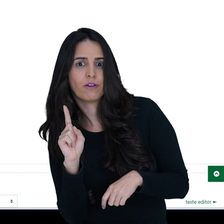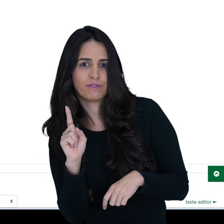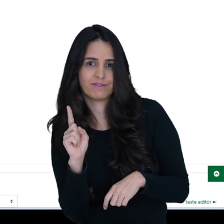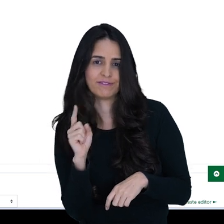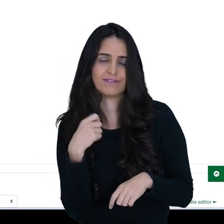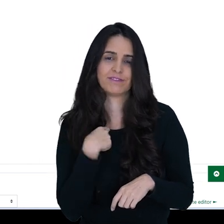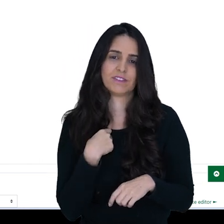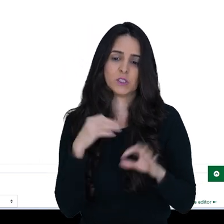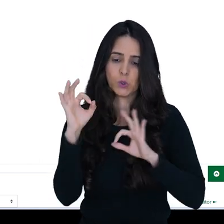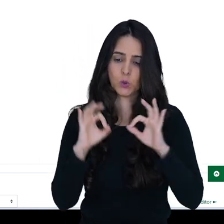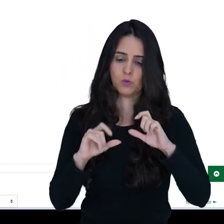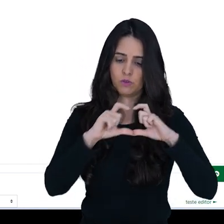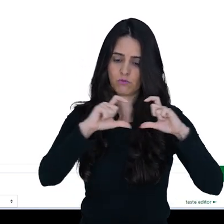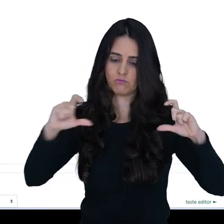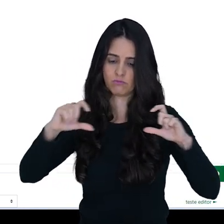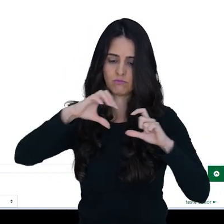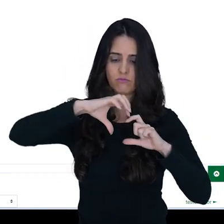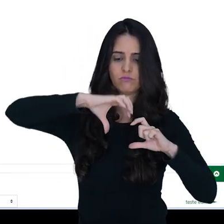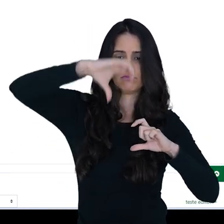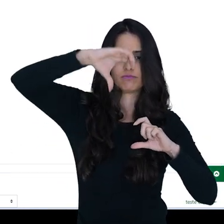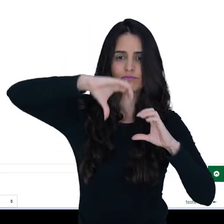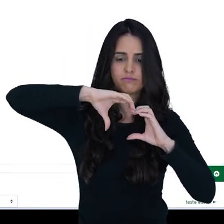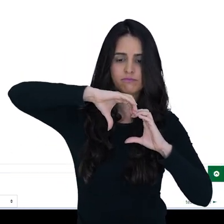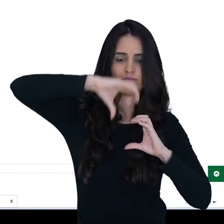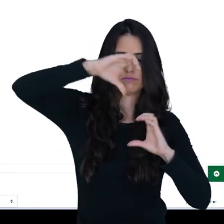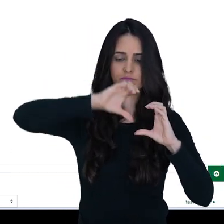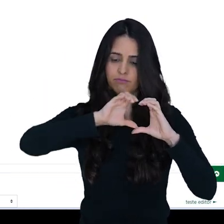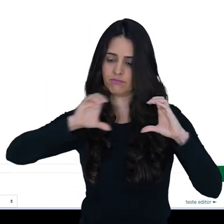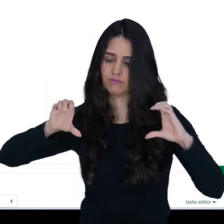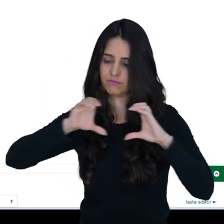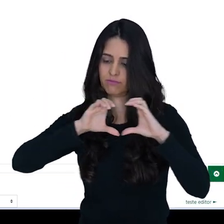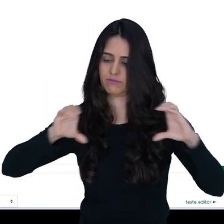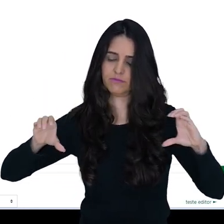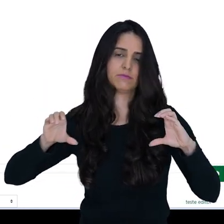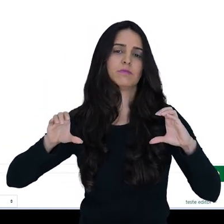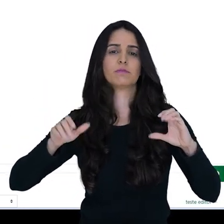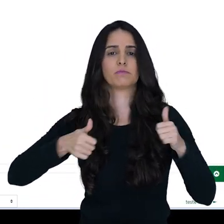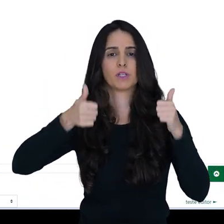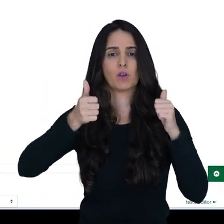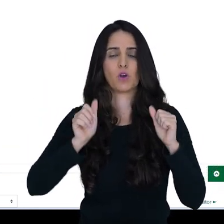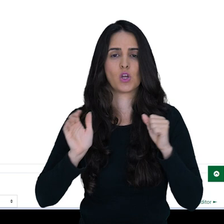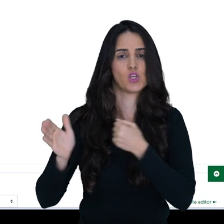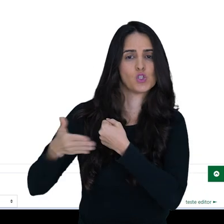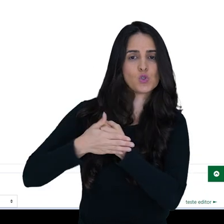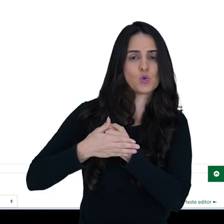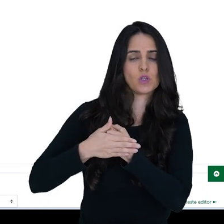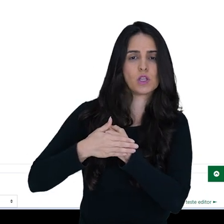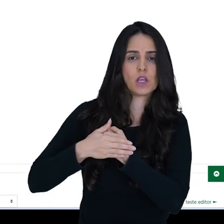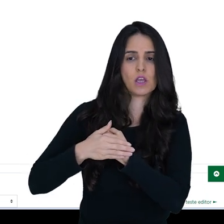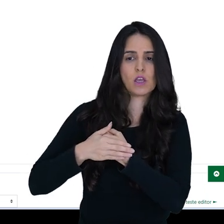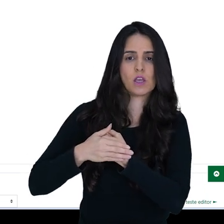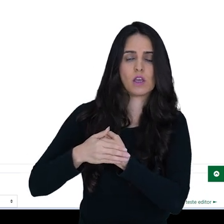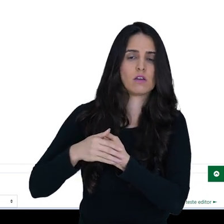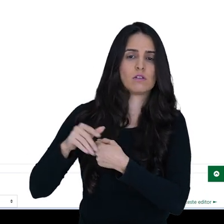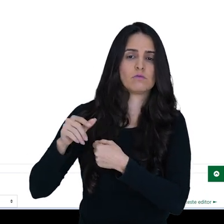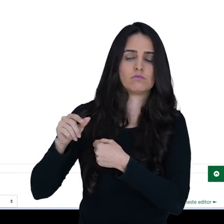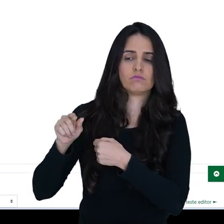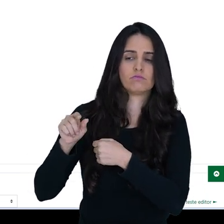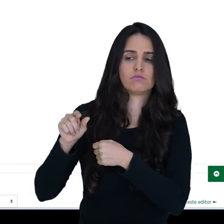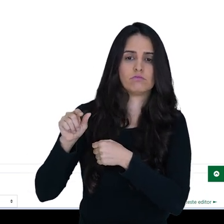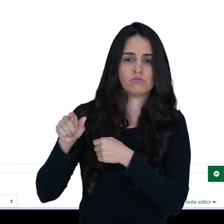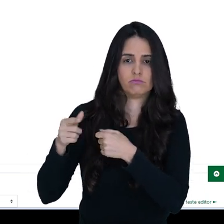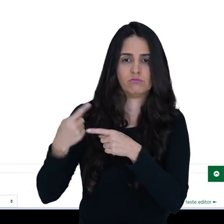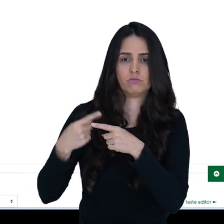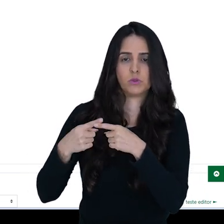sim ou não. Ajuste vertical ou horizontal. Vou deixar o vertical. Esconder a opção não